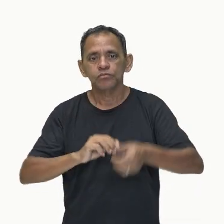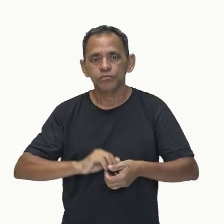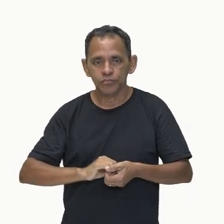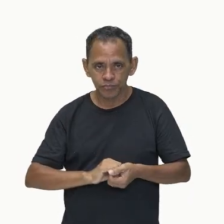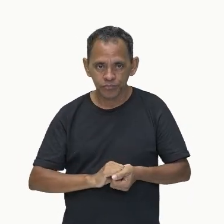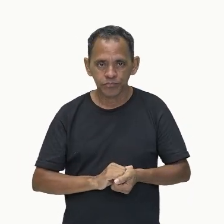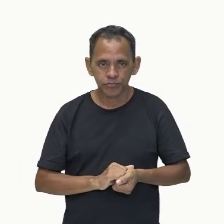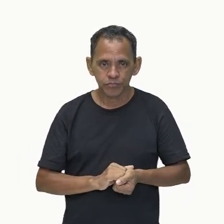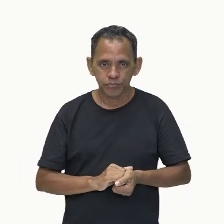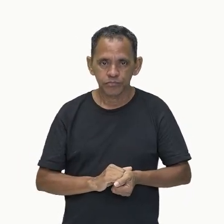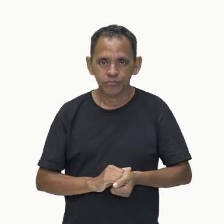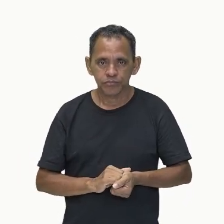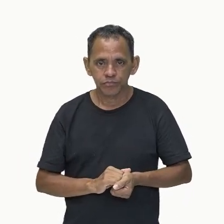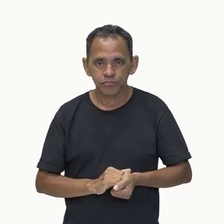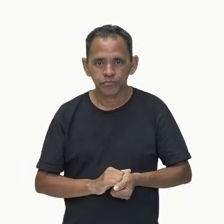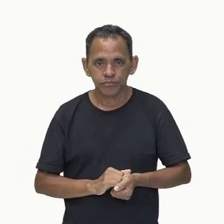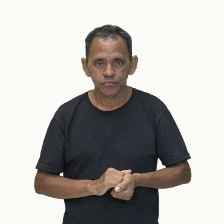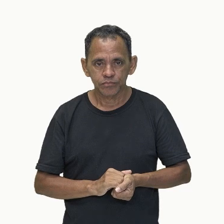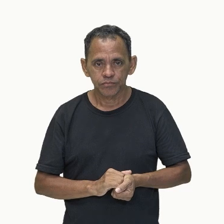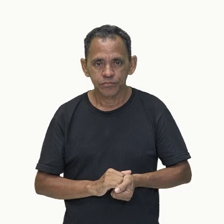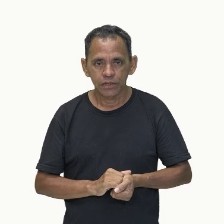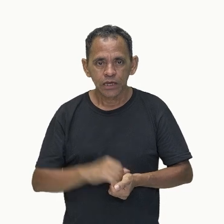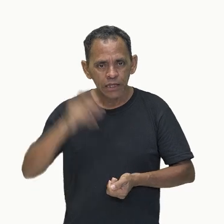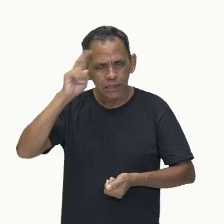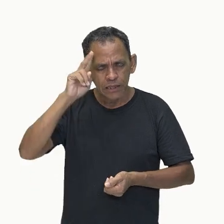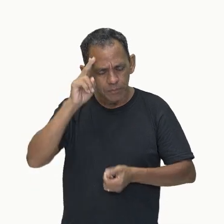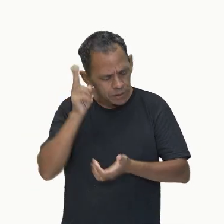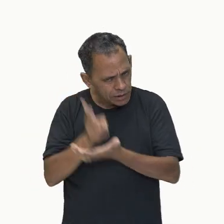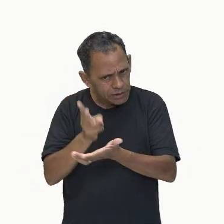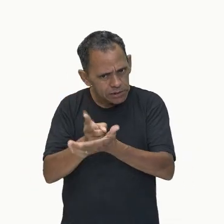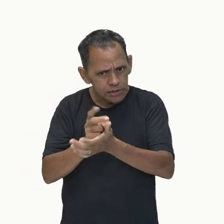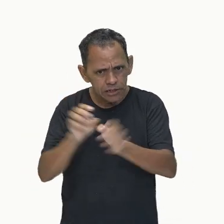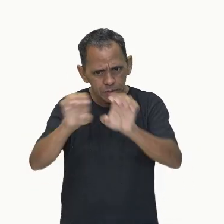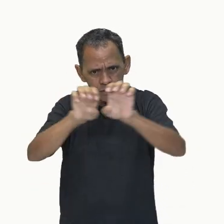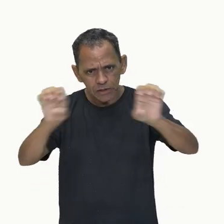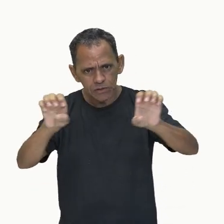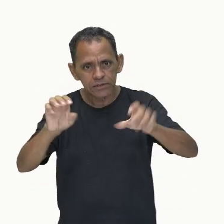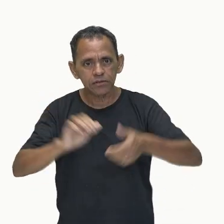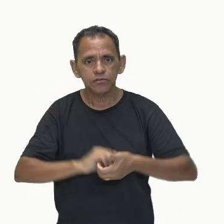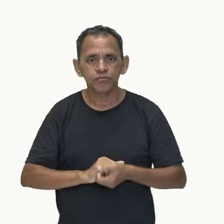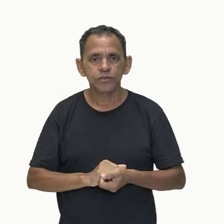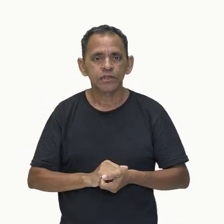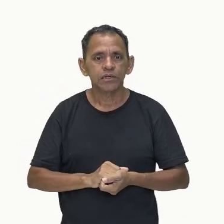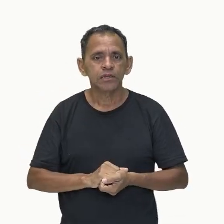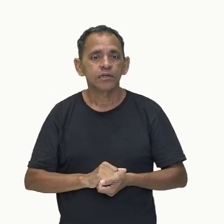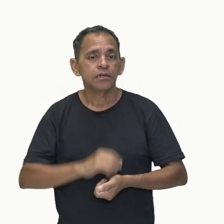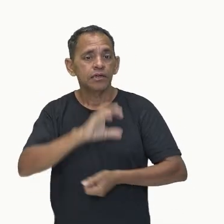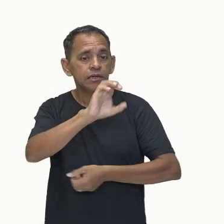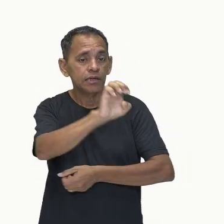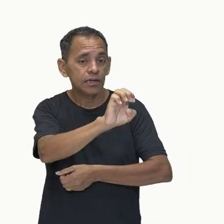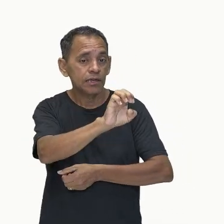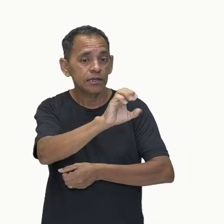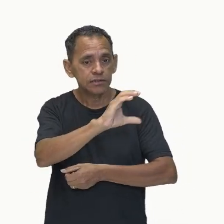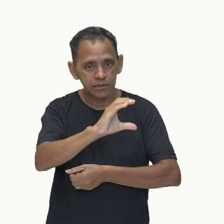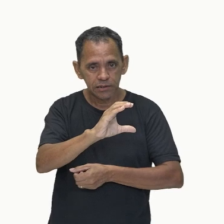dois, M, V ao quadrado sobre dois, M, ao quadrado sobre dois. Energia cinética, M, V ao quadrado sobre dois. Anota,